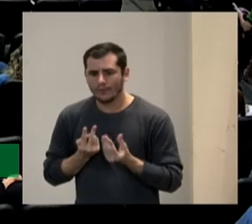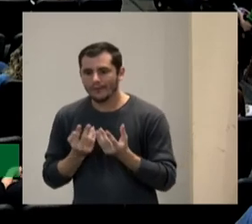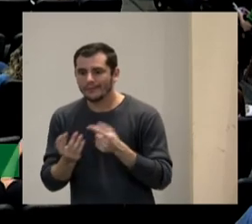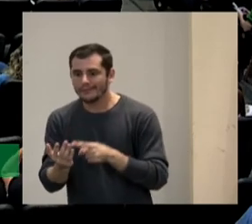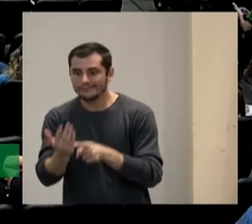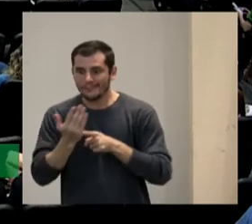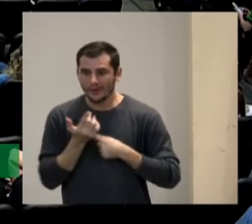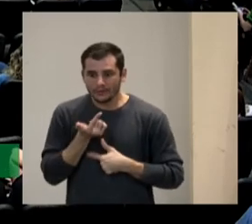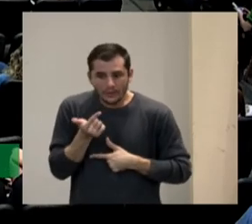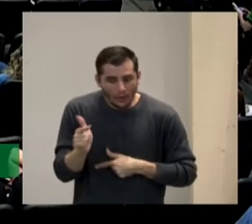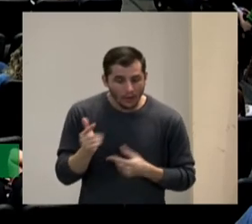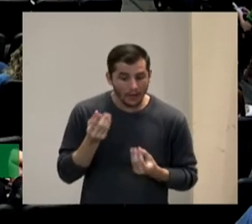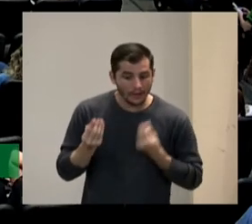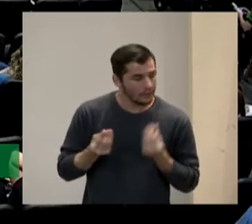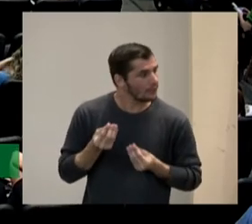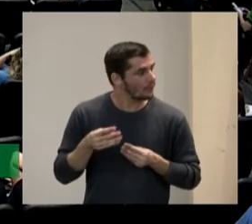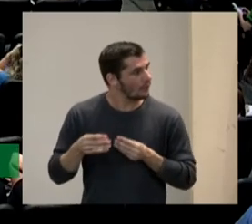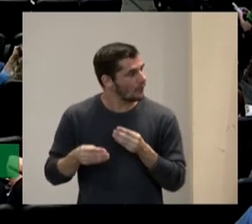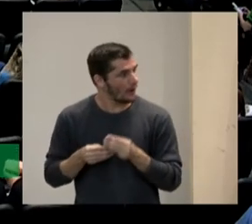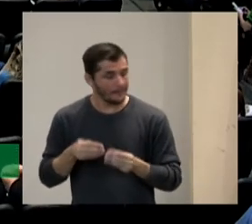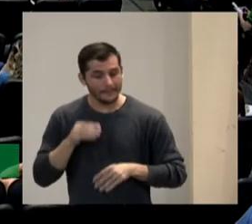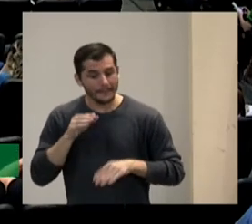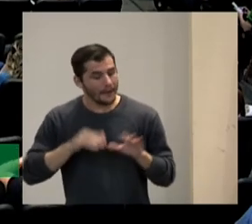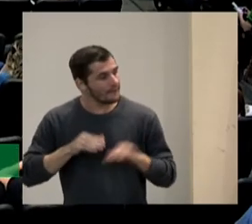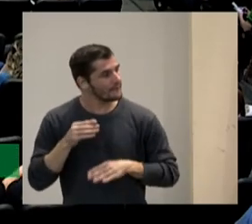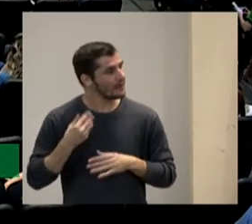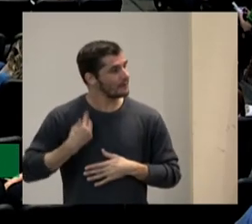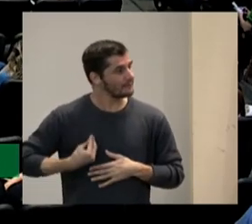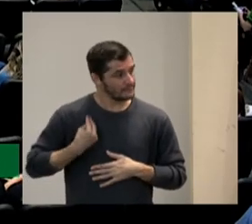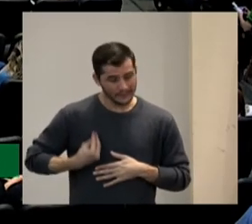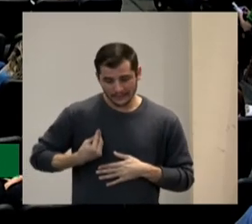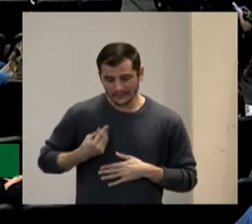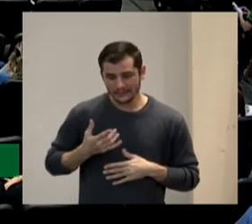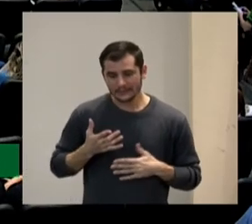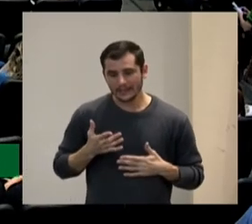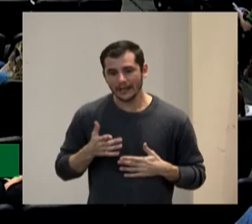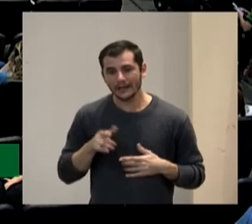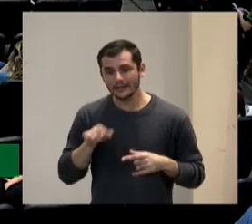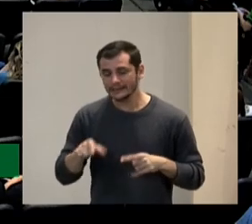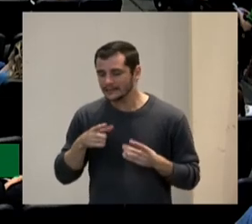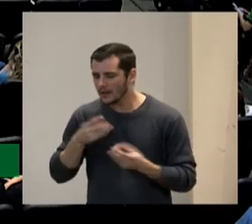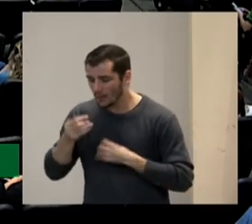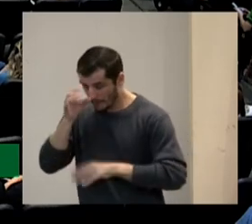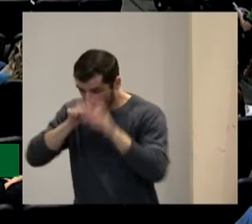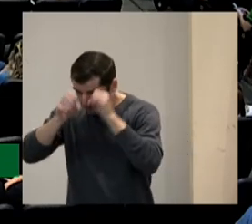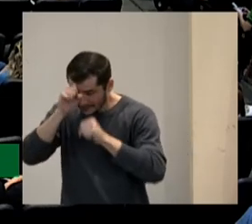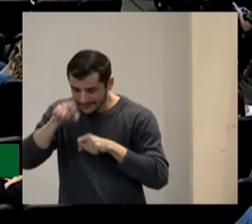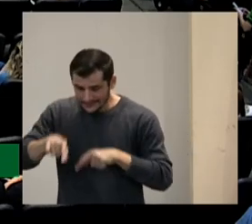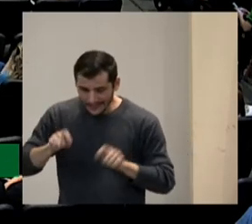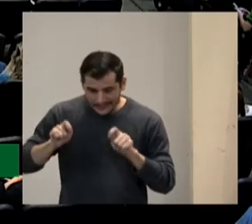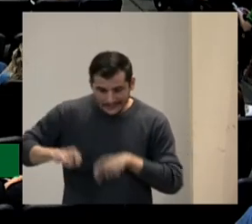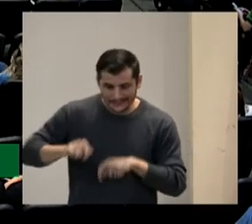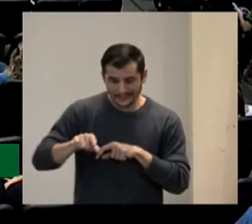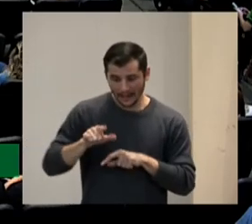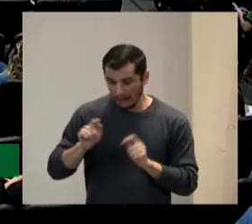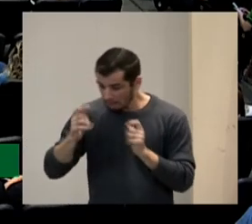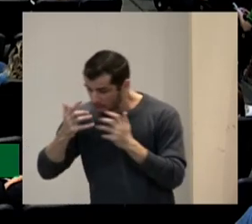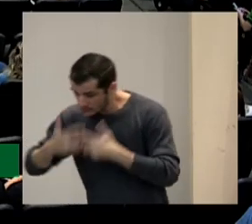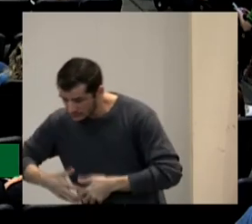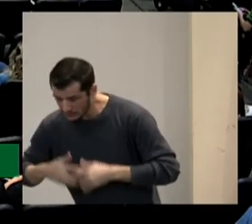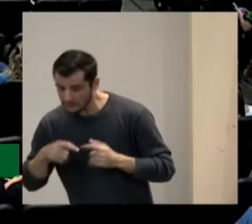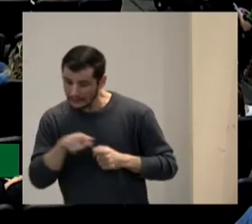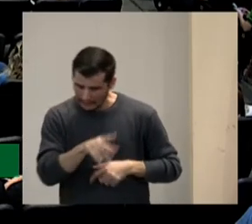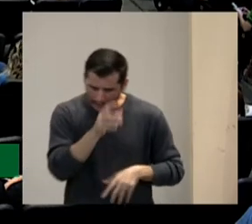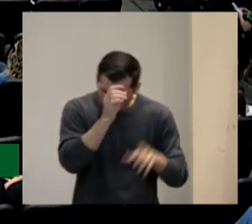na verdade que serviria para um bimestre porque no final do bimestre teria que ser revisado se está funcionando ou não está funcionando se aprendeu ou não